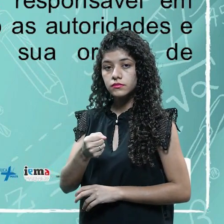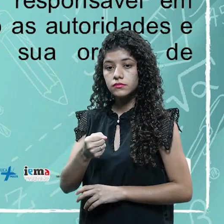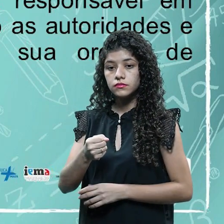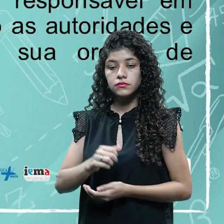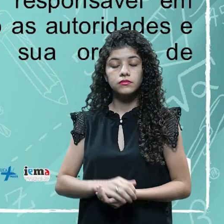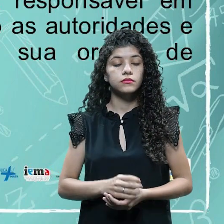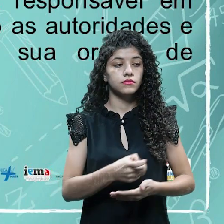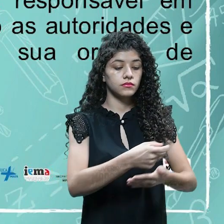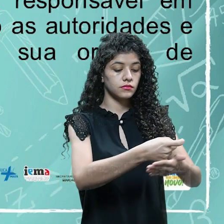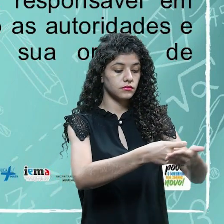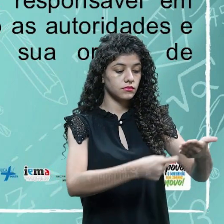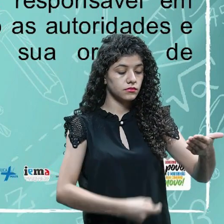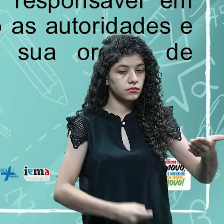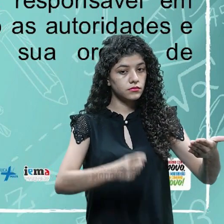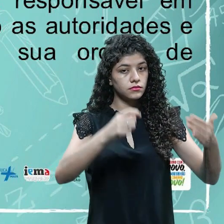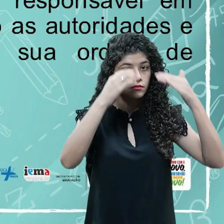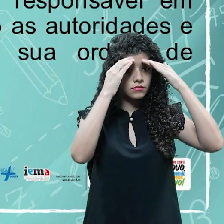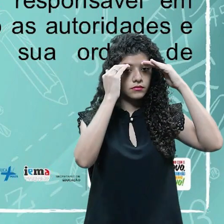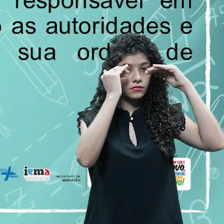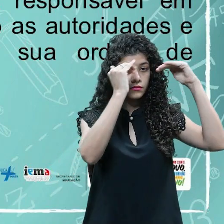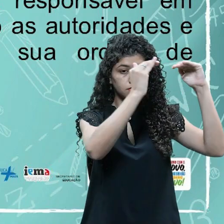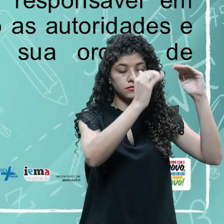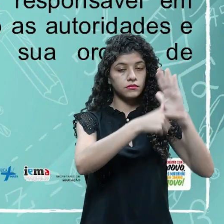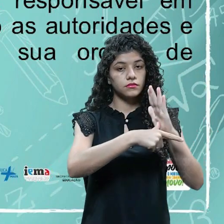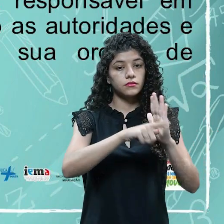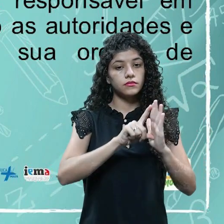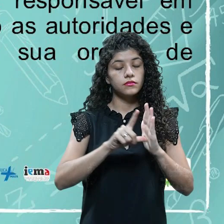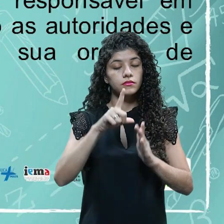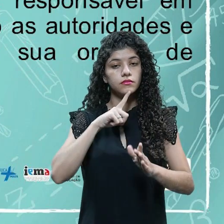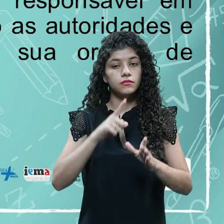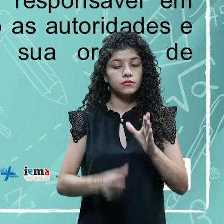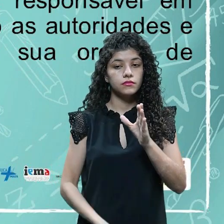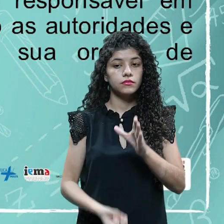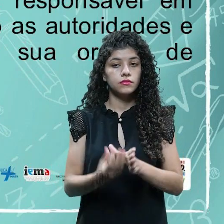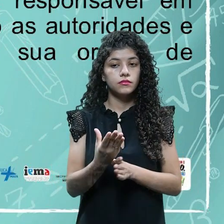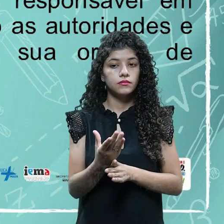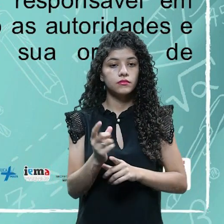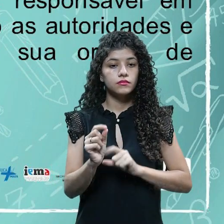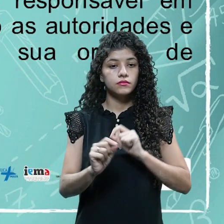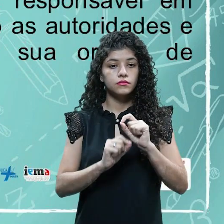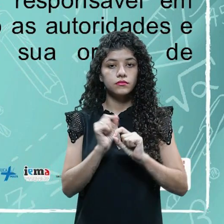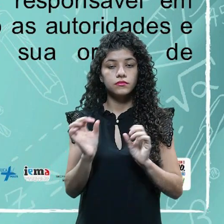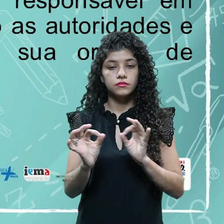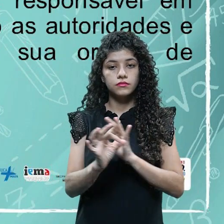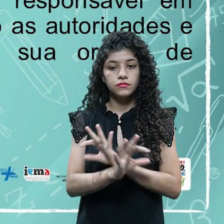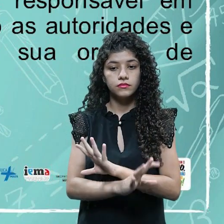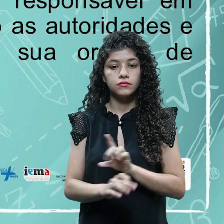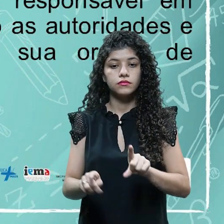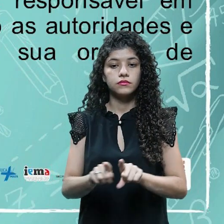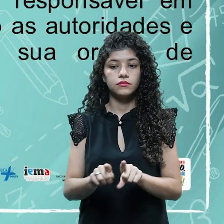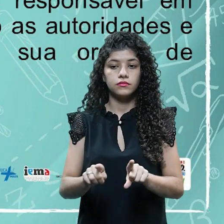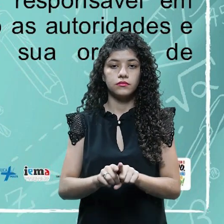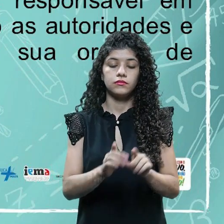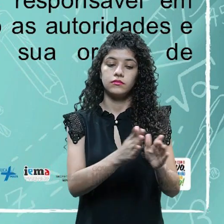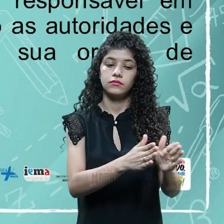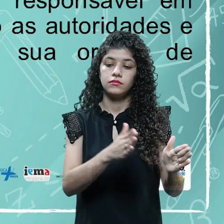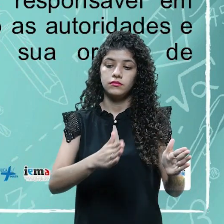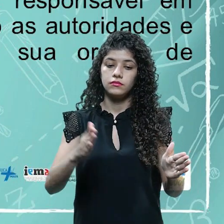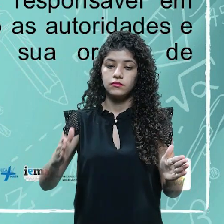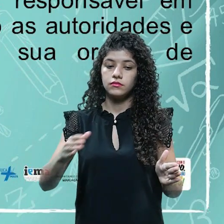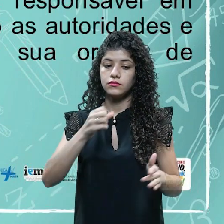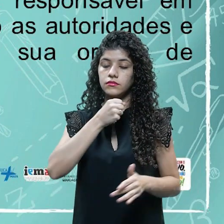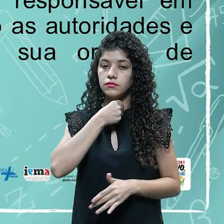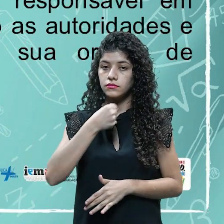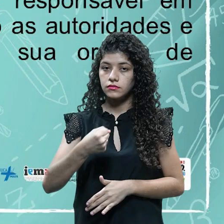roteiro, como eu falei, pré-estabelecido, que produz um roteiro de encerramento, anunciando as fases do evento, né?